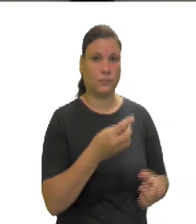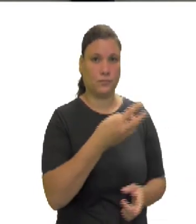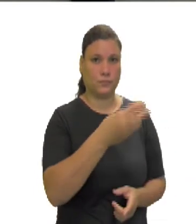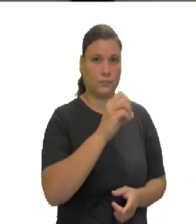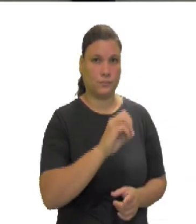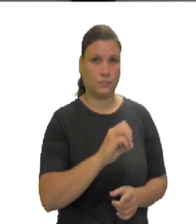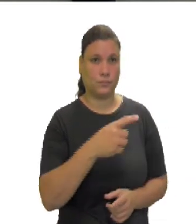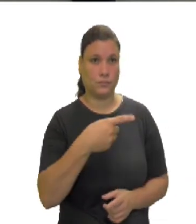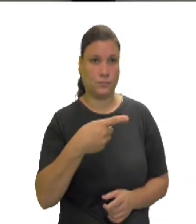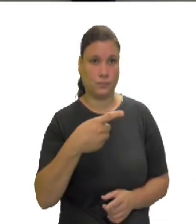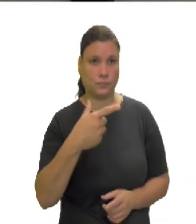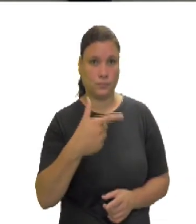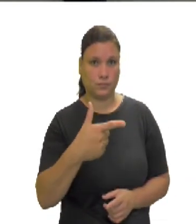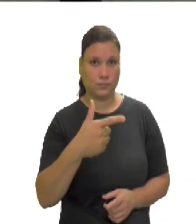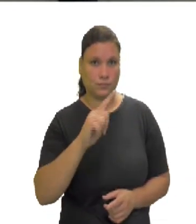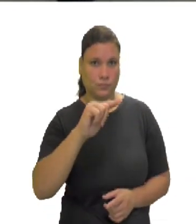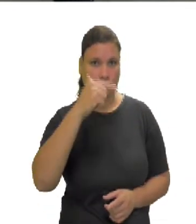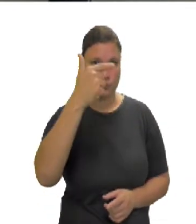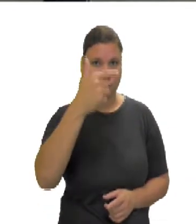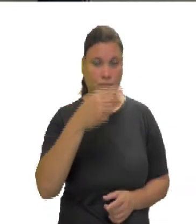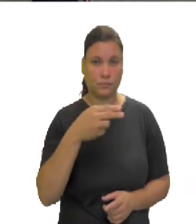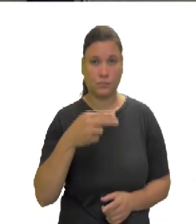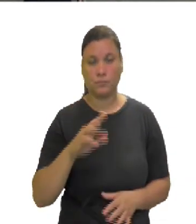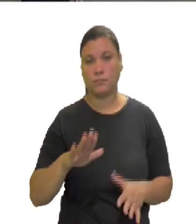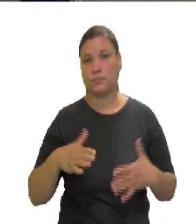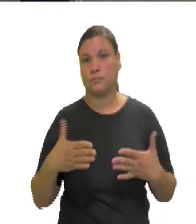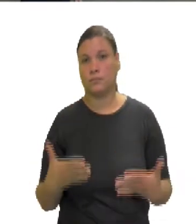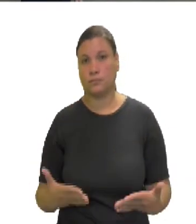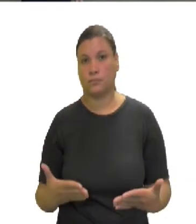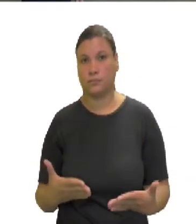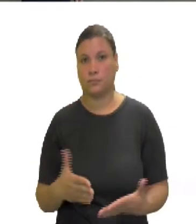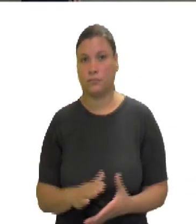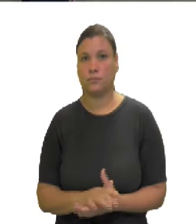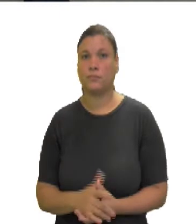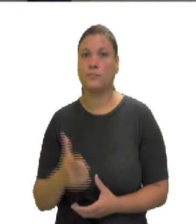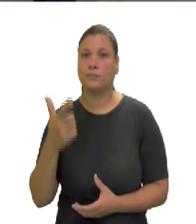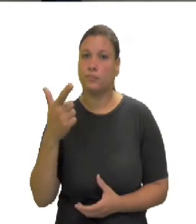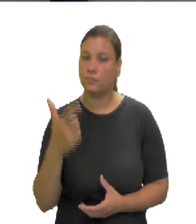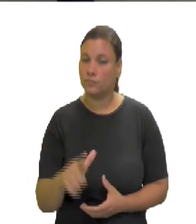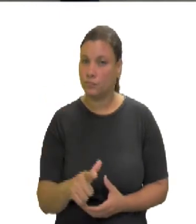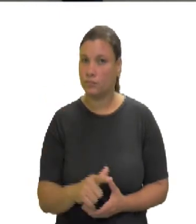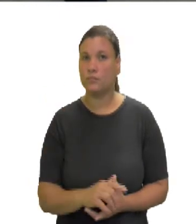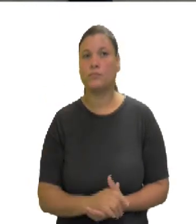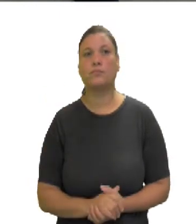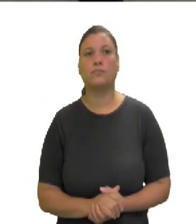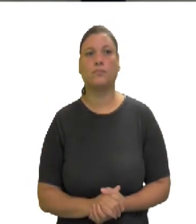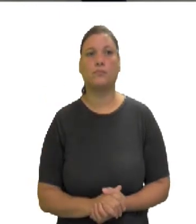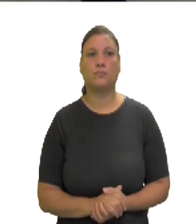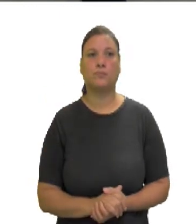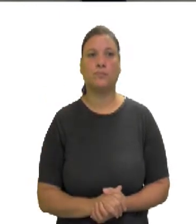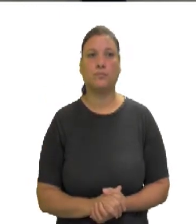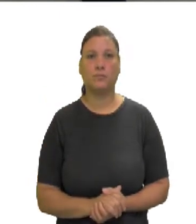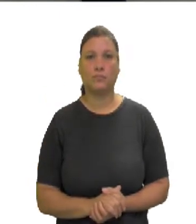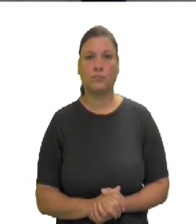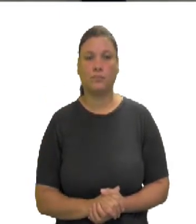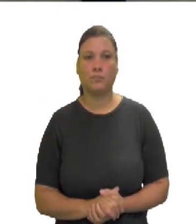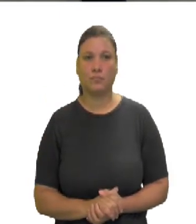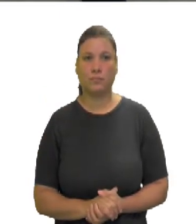ao quadrado. Aí, é só aplicar a propriedade. O quadrado do primeiro